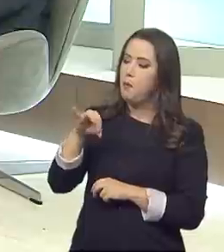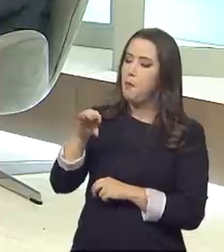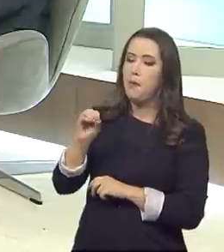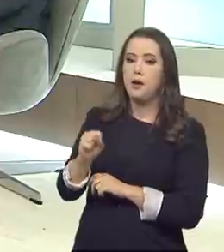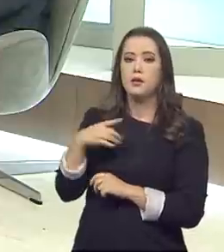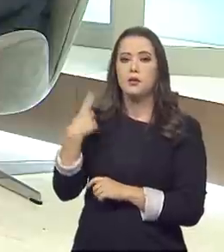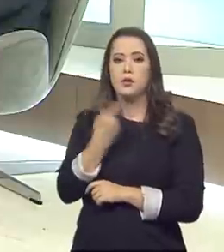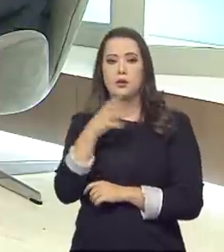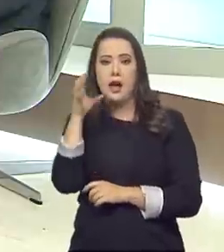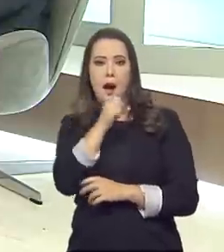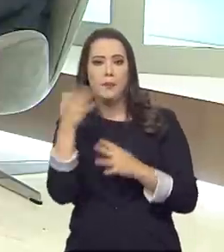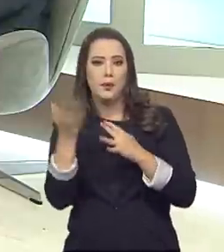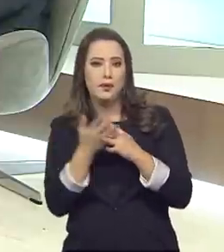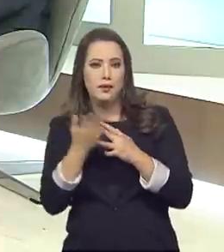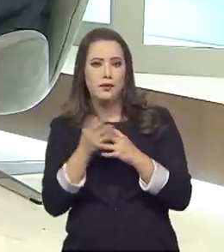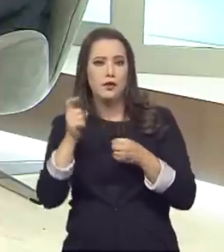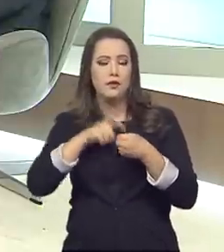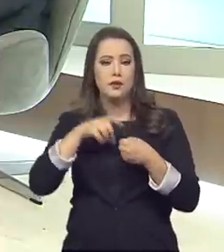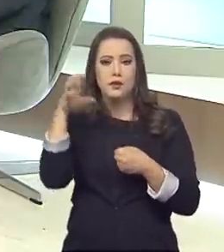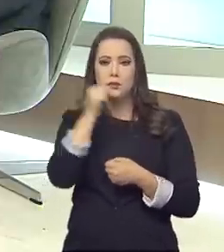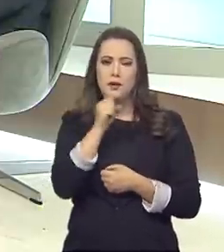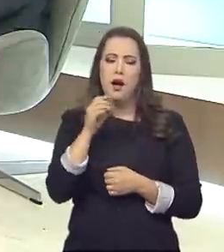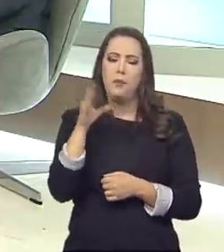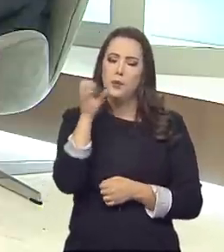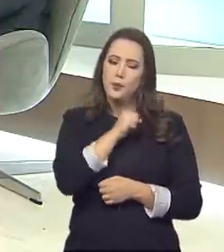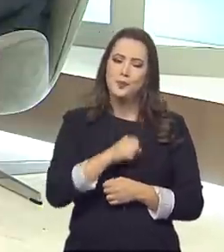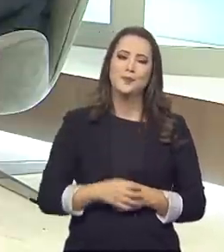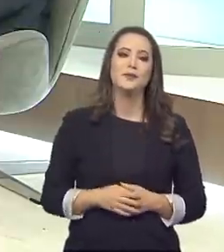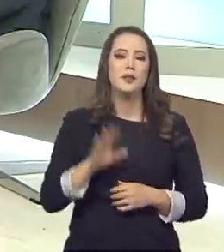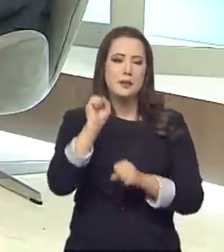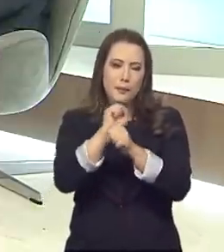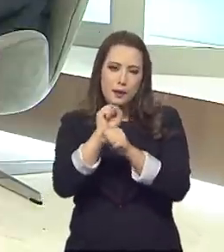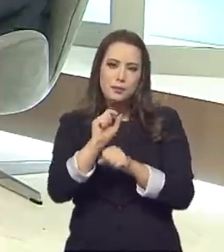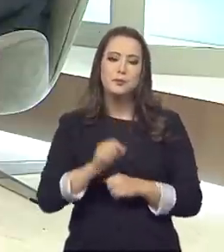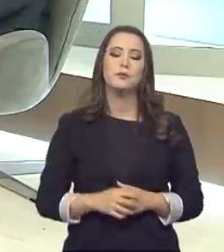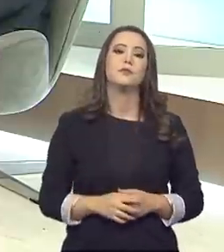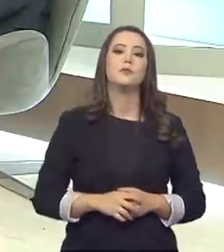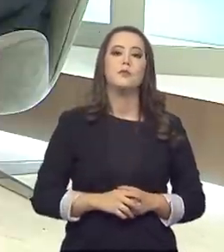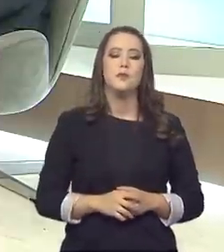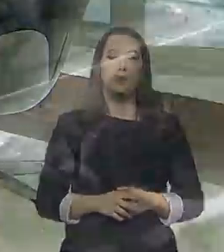Vamos para um rápido intervalo e voltamos em instantes. Não saia daí.